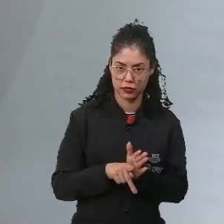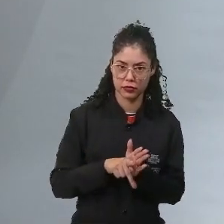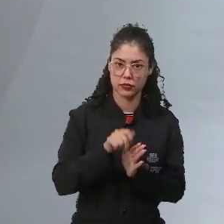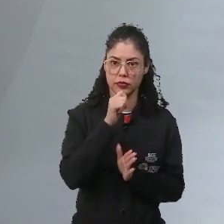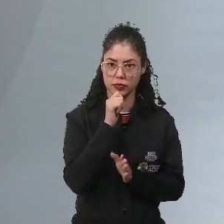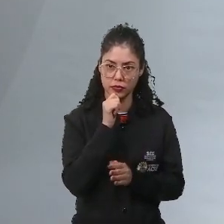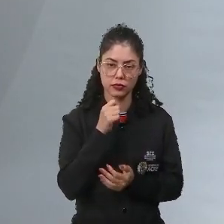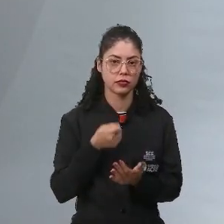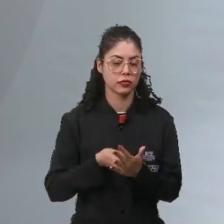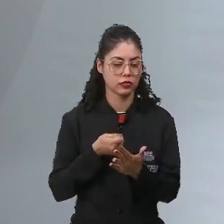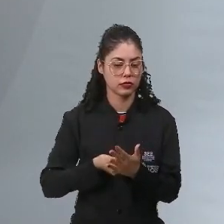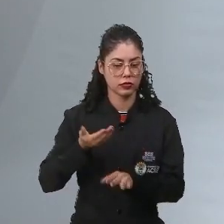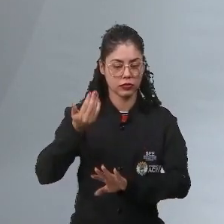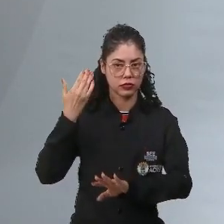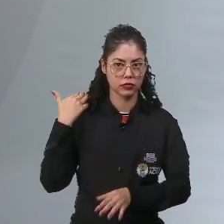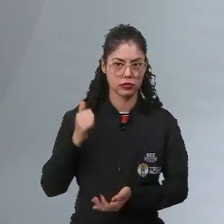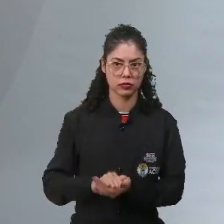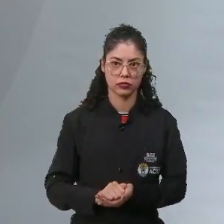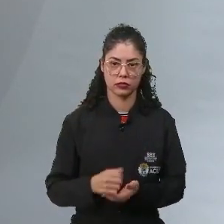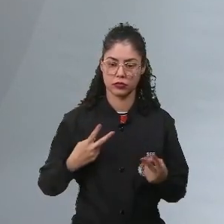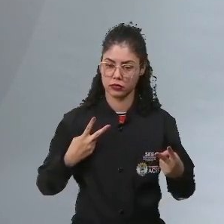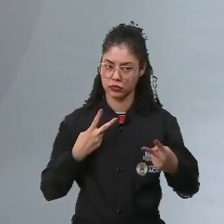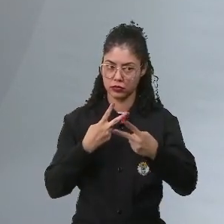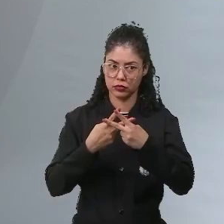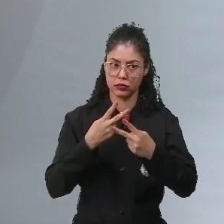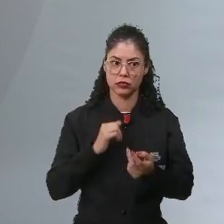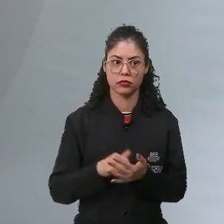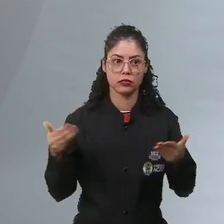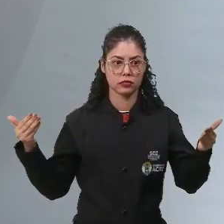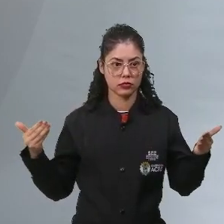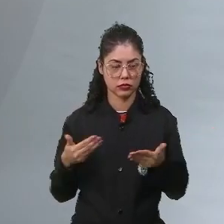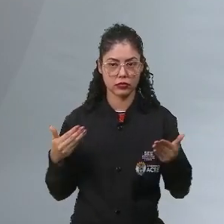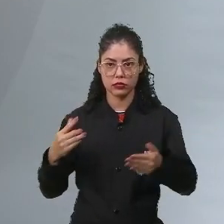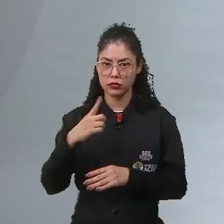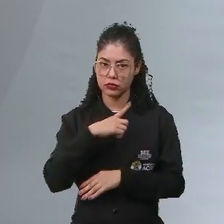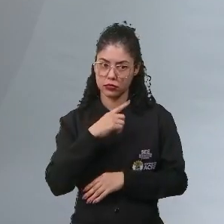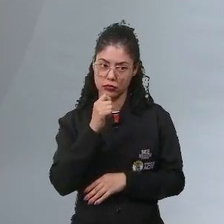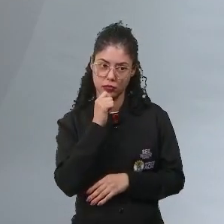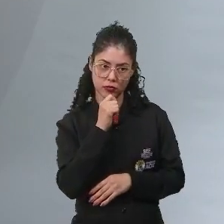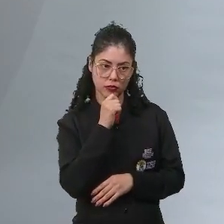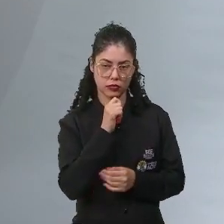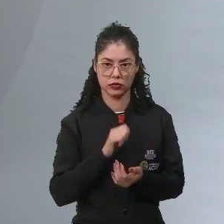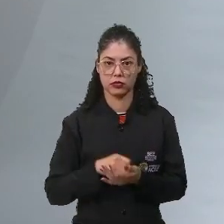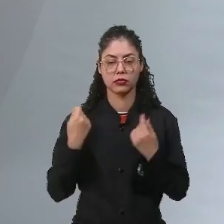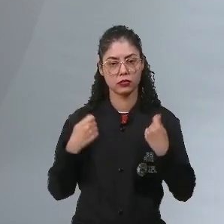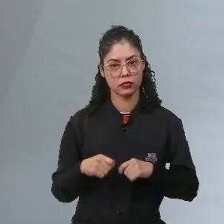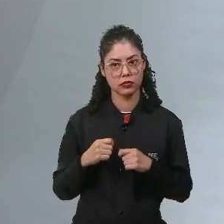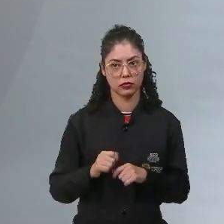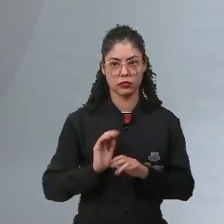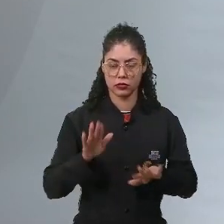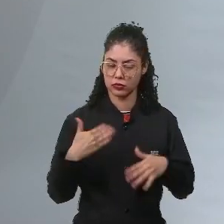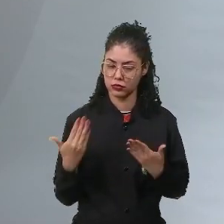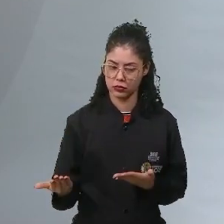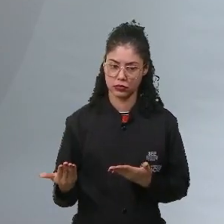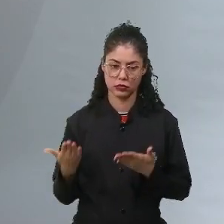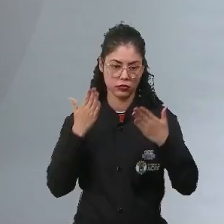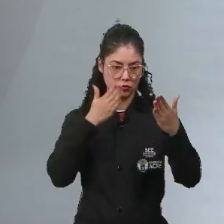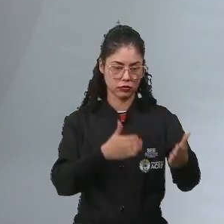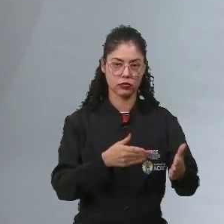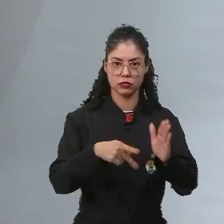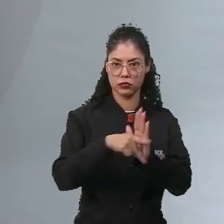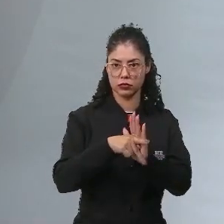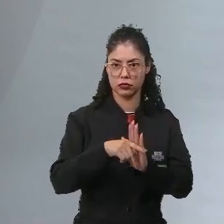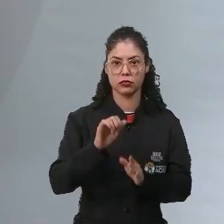ordem do antigo regime. Por conta disso, ele é preso e, agora, nessa Convenção Nacional, é preciso decidir qual vai ser o destino do Luís